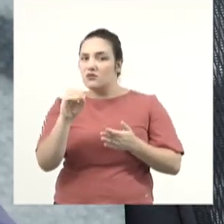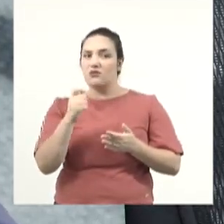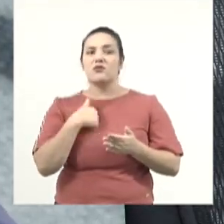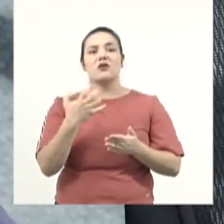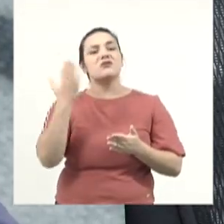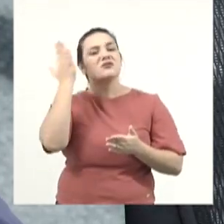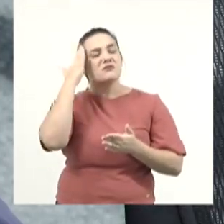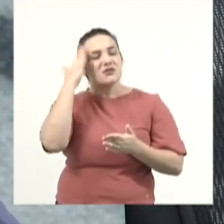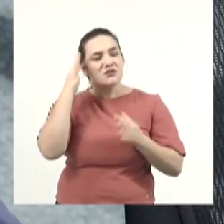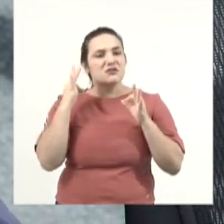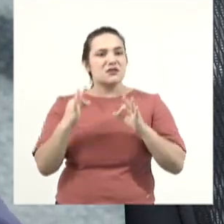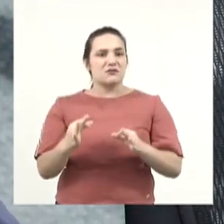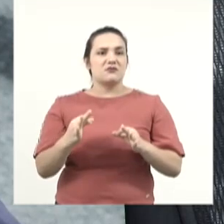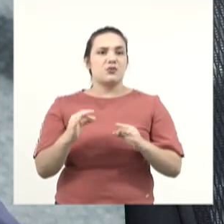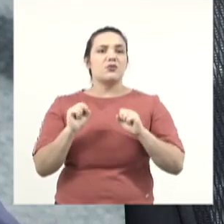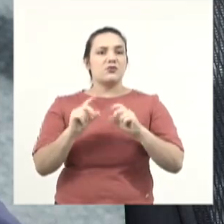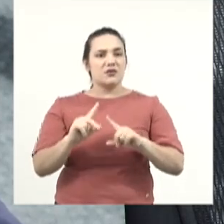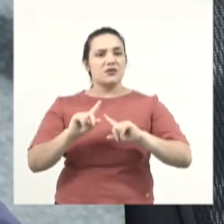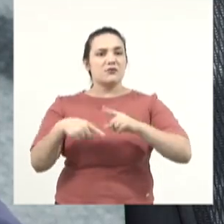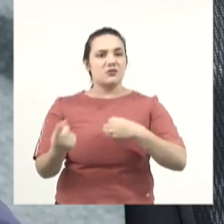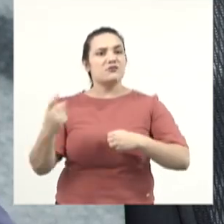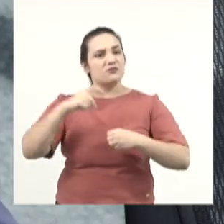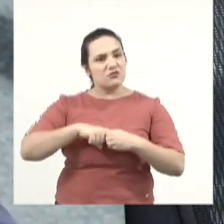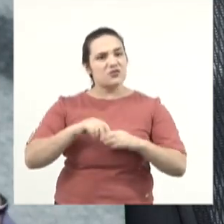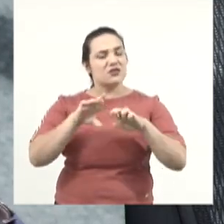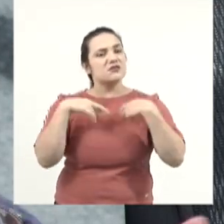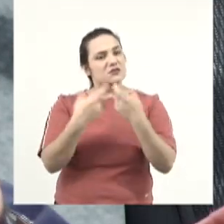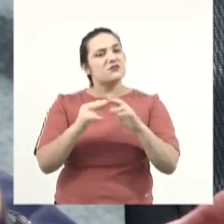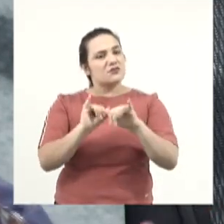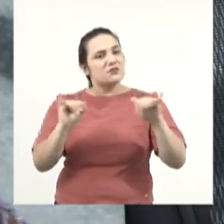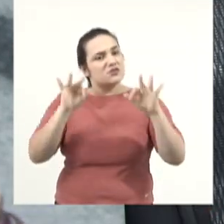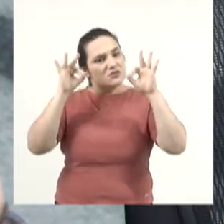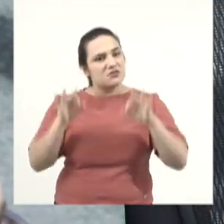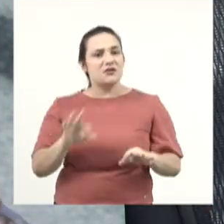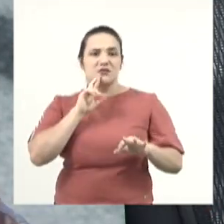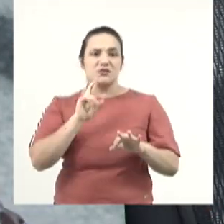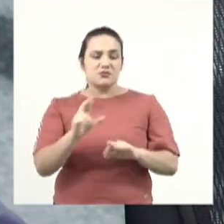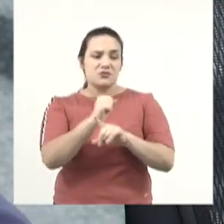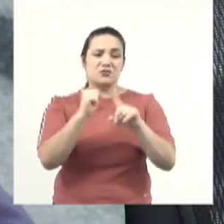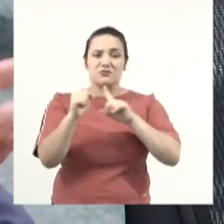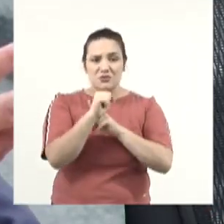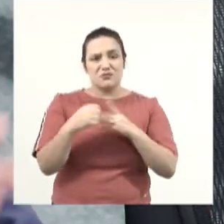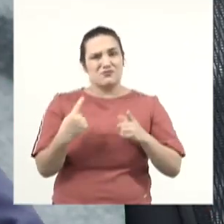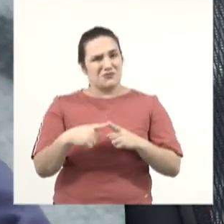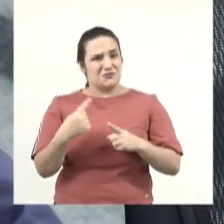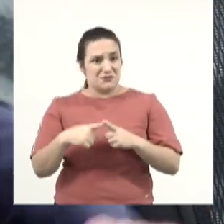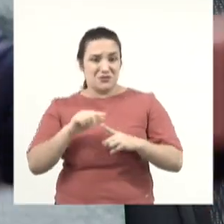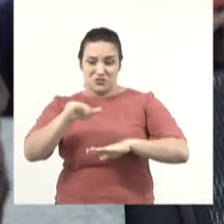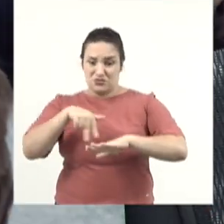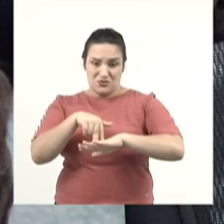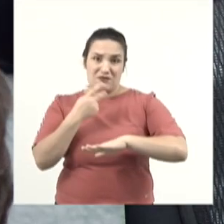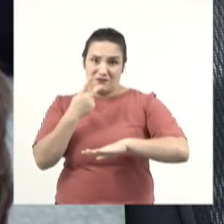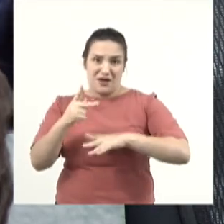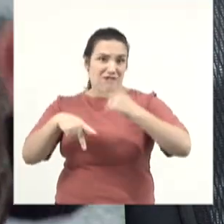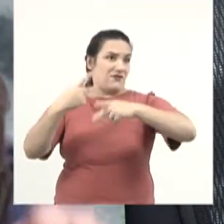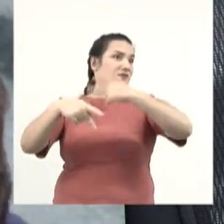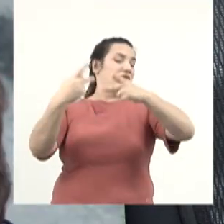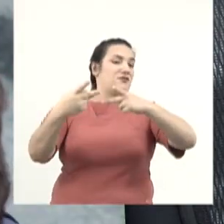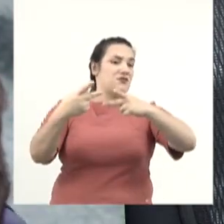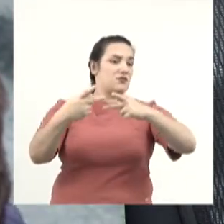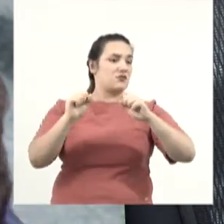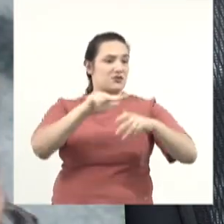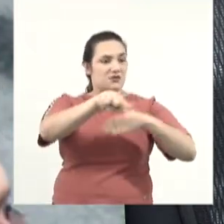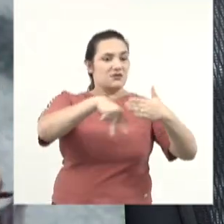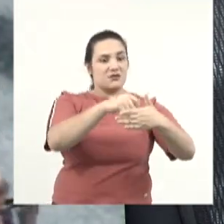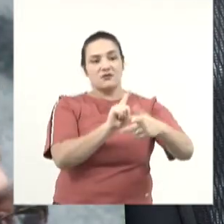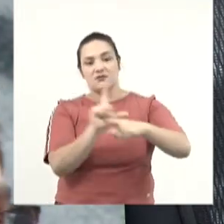exatamente isso e voltar numa próxima sessão com as informações para dar uma resposta para a sociedade, porque vem aqui, joga a palavra no vento, sai da